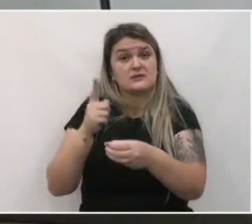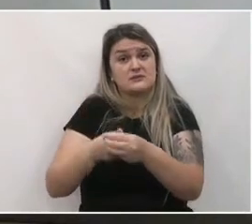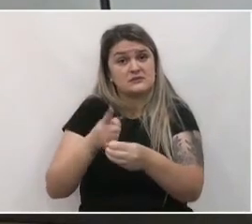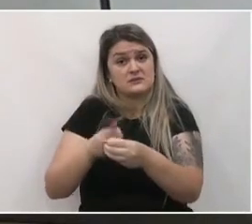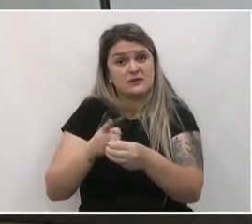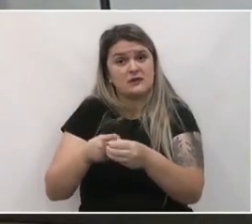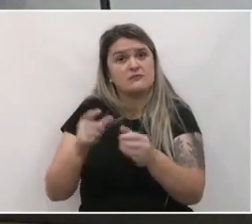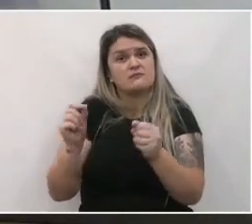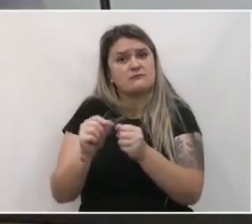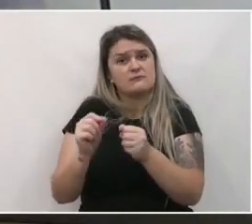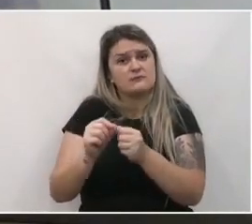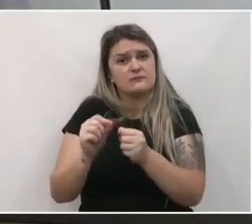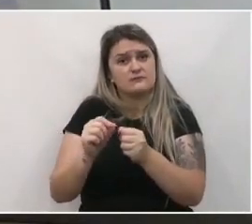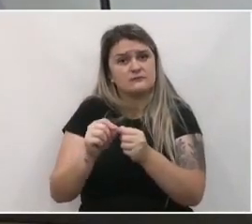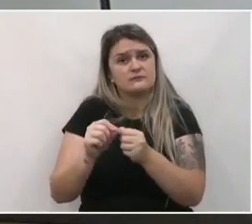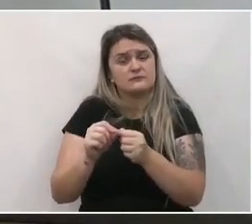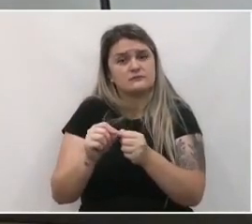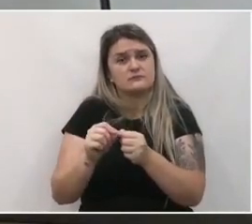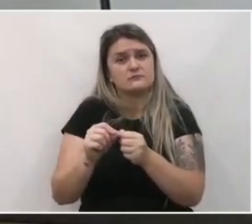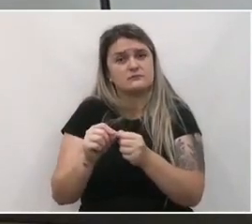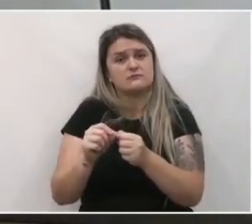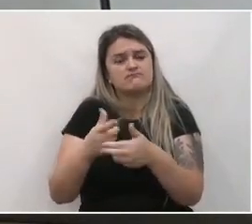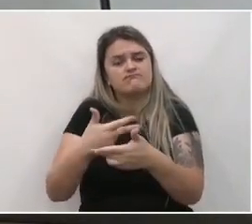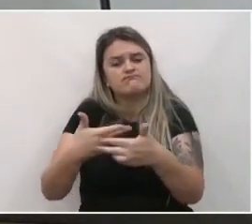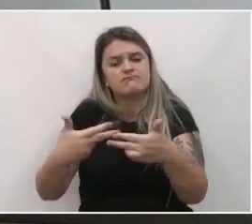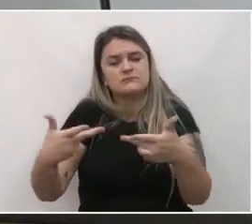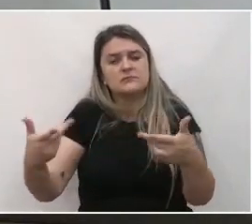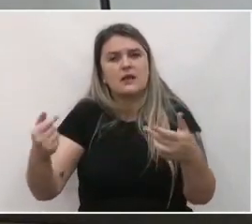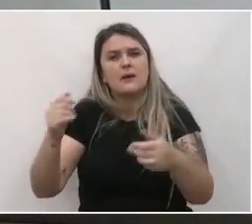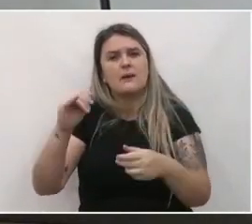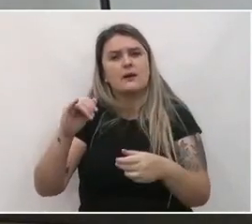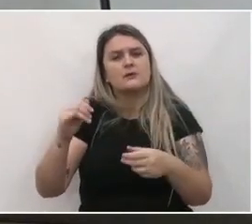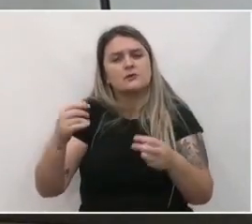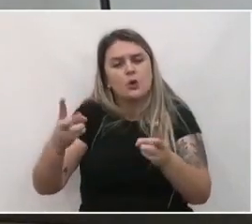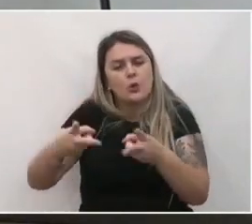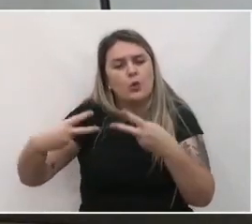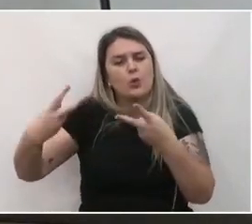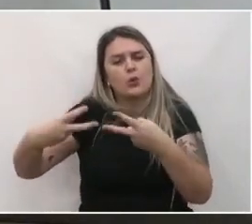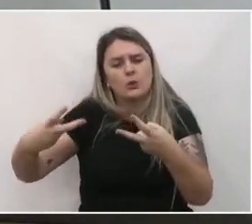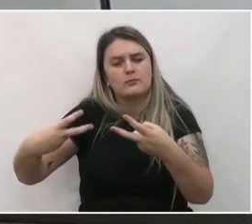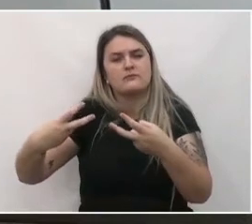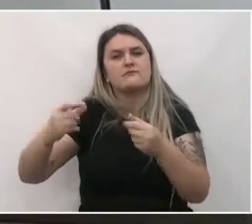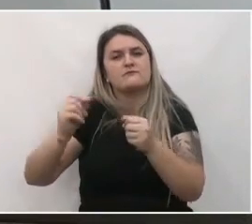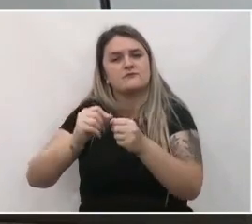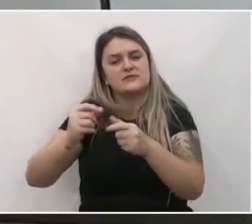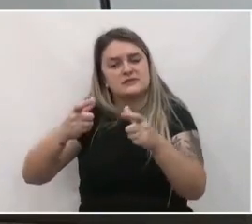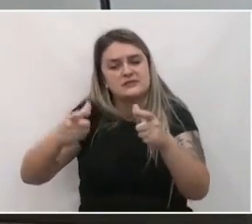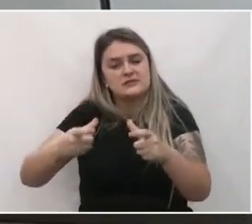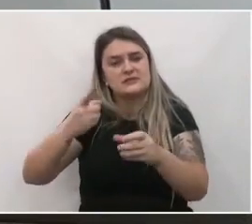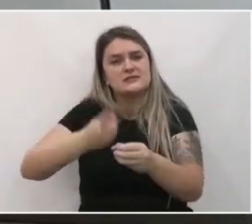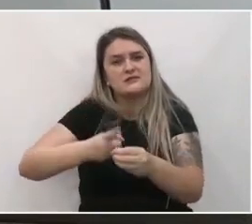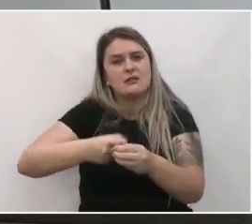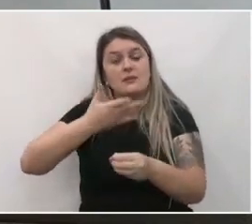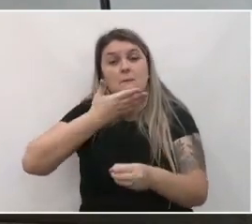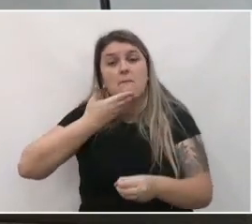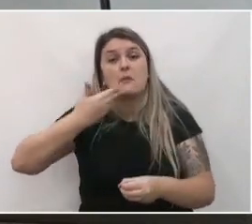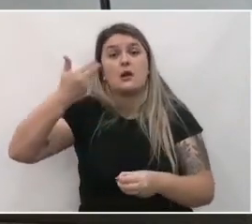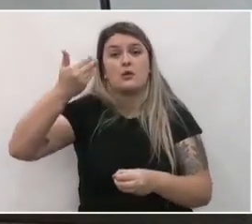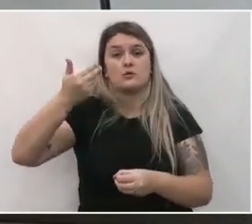capaz de produzir mais riqueza para que ela possa se tornar uma cidade melhor.